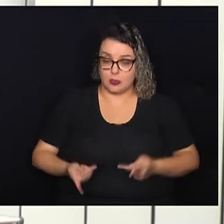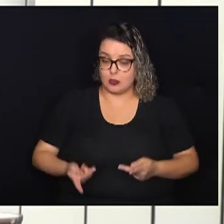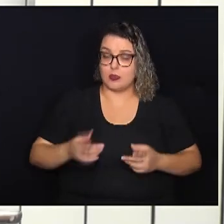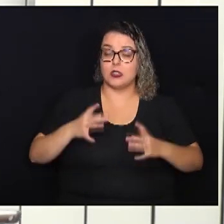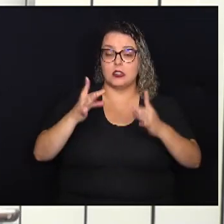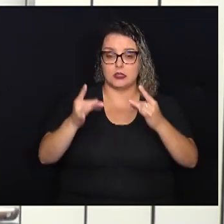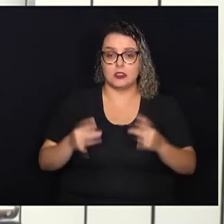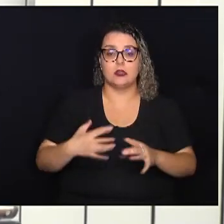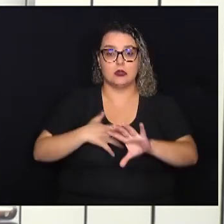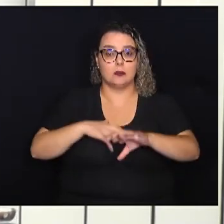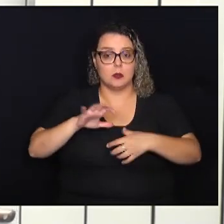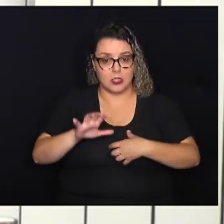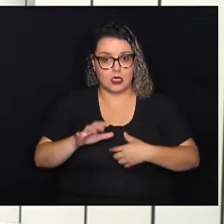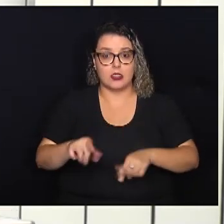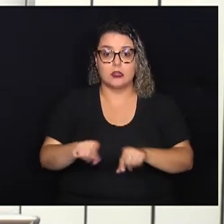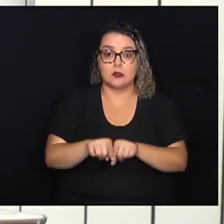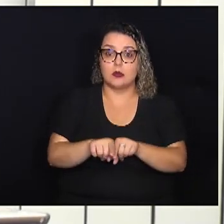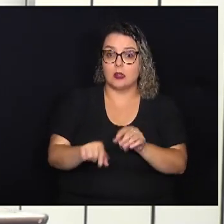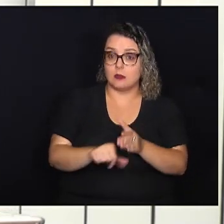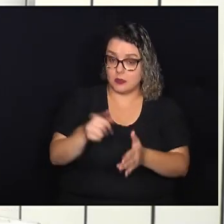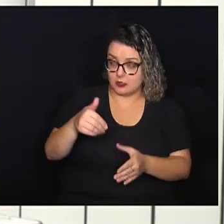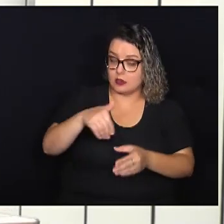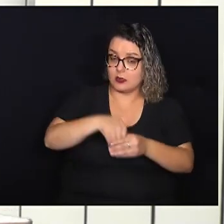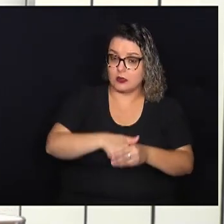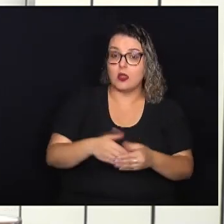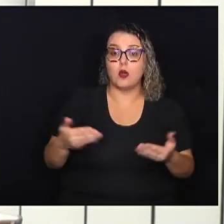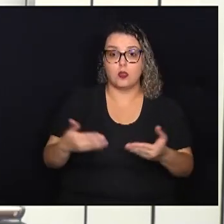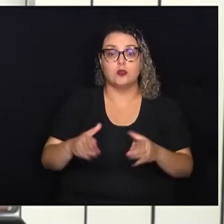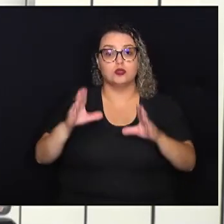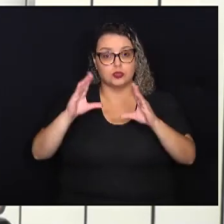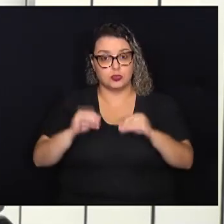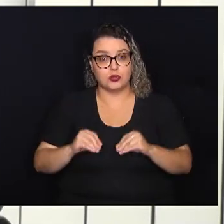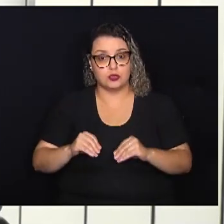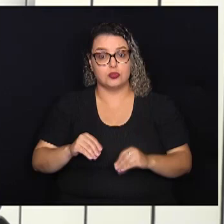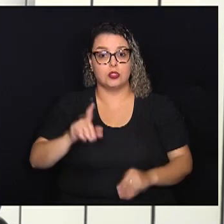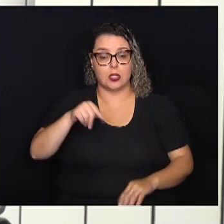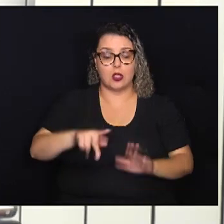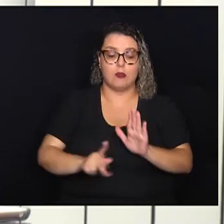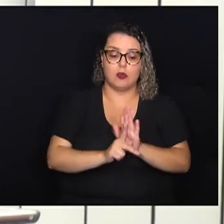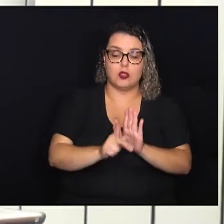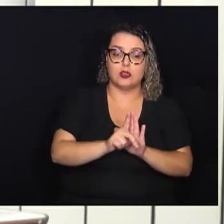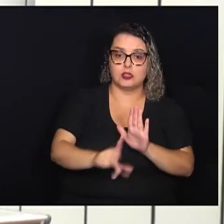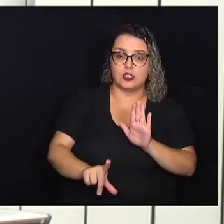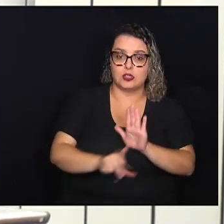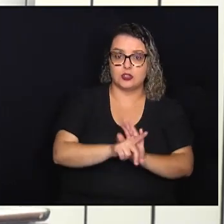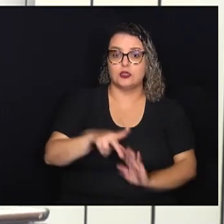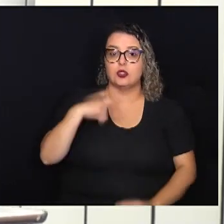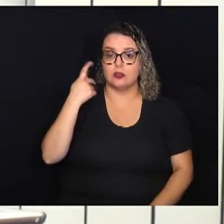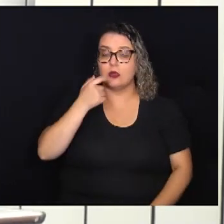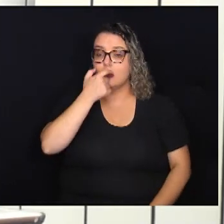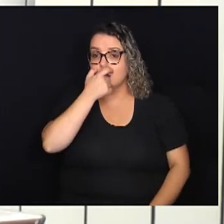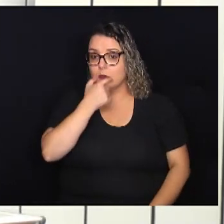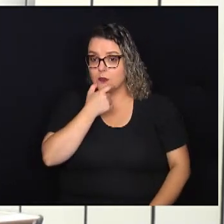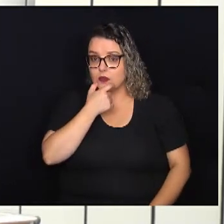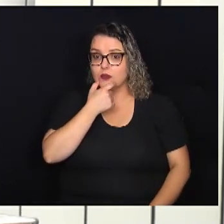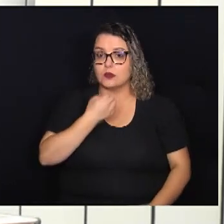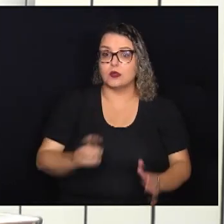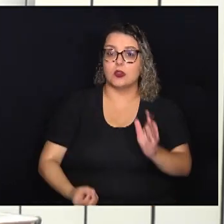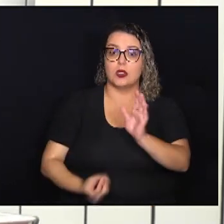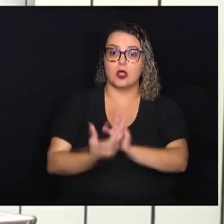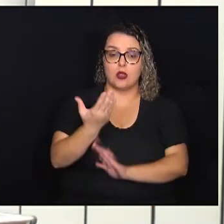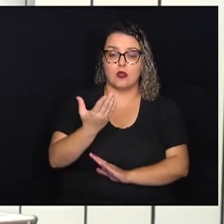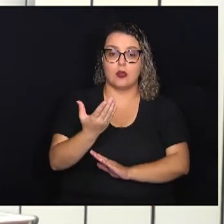Também previstos para a primeira votação nesta noite, estão o projeto de lei do vereador Marrom Cunha, que estabelece o